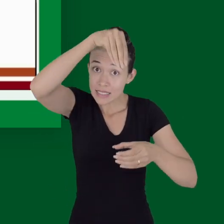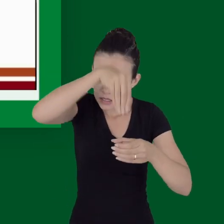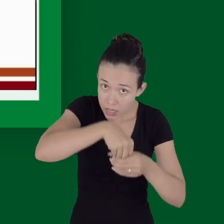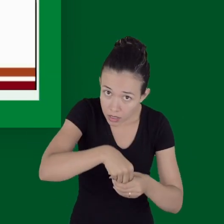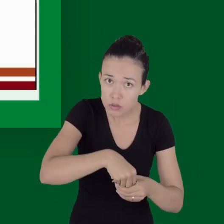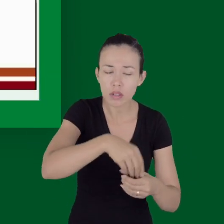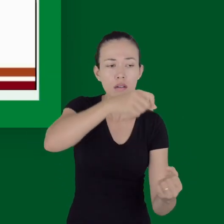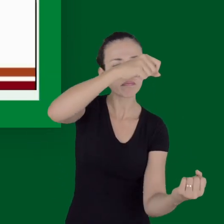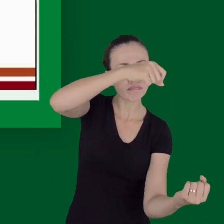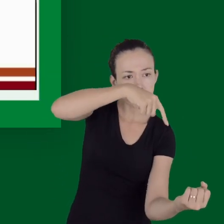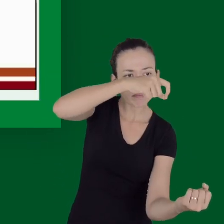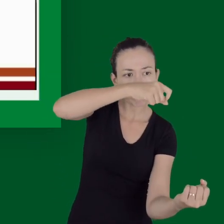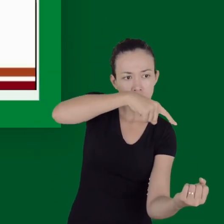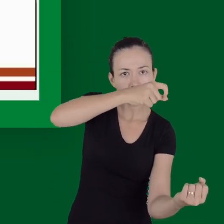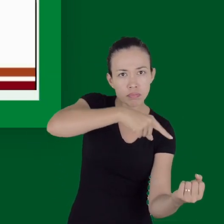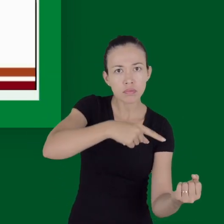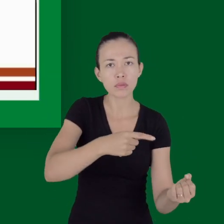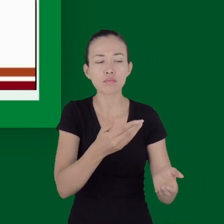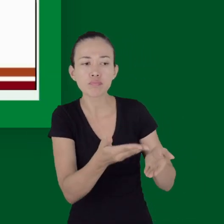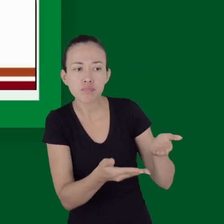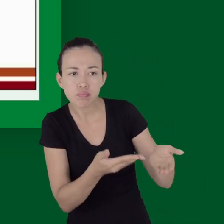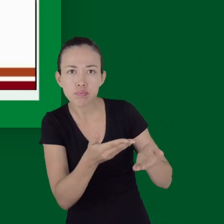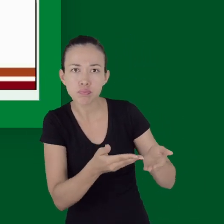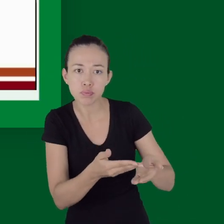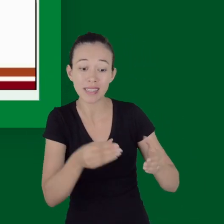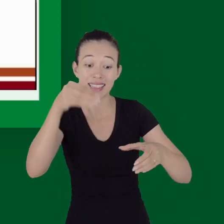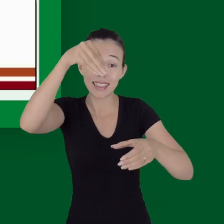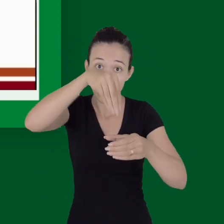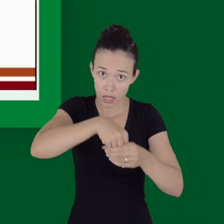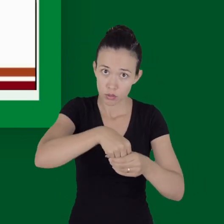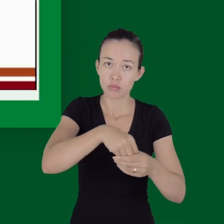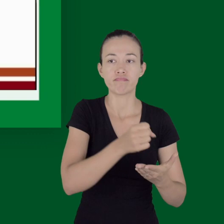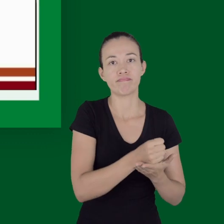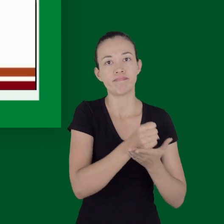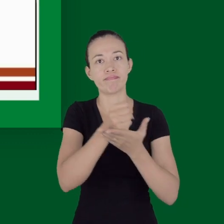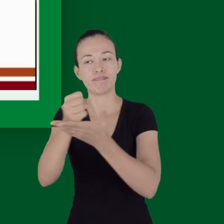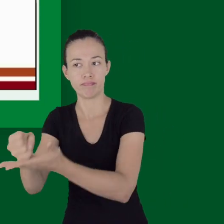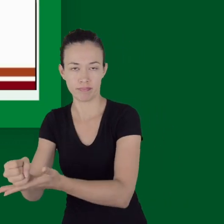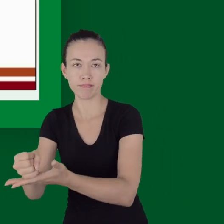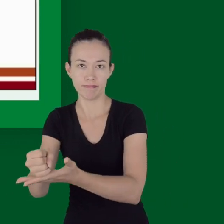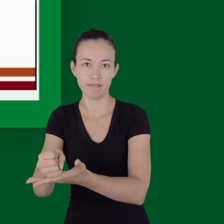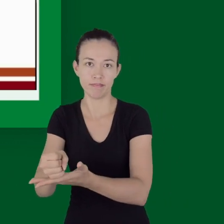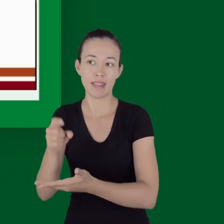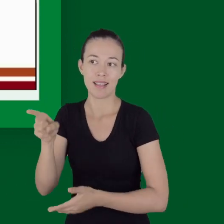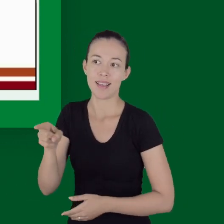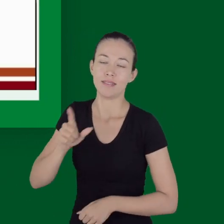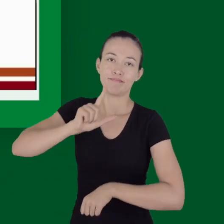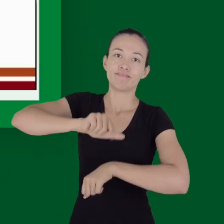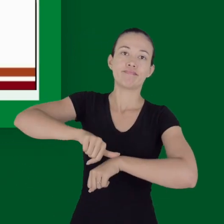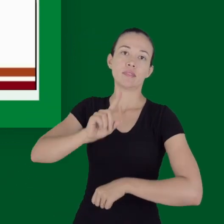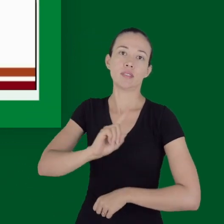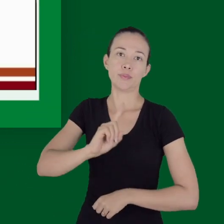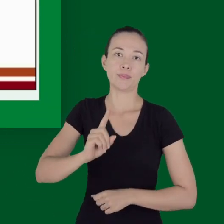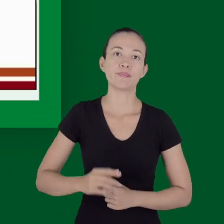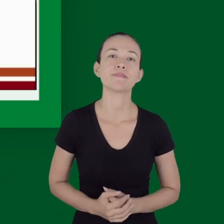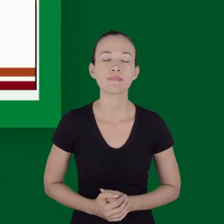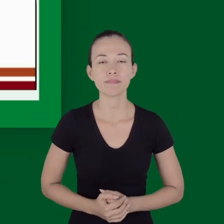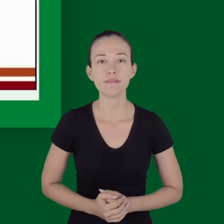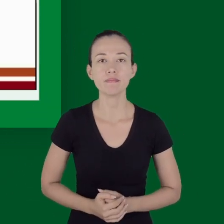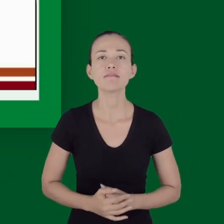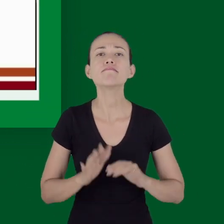retardar o transporte até a unidade hospitalar de referência. Essa tentativa de função de acesso e reposição polêmica quando